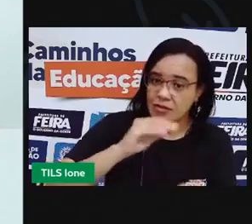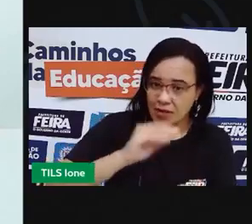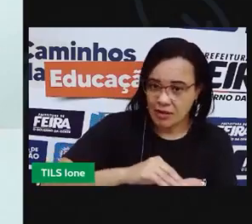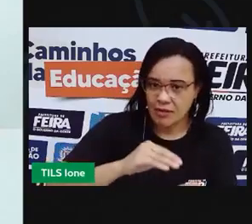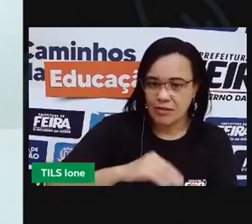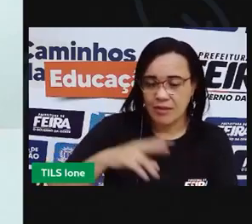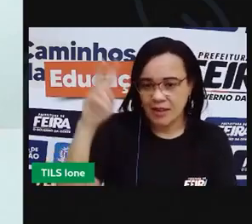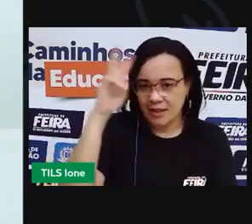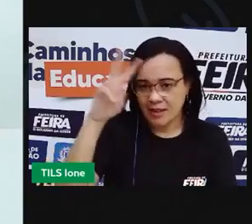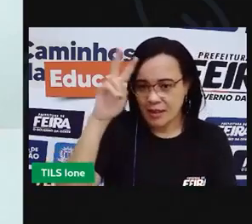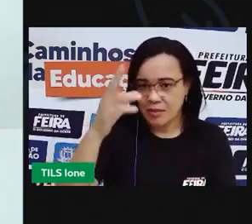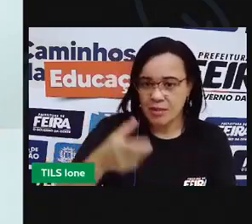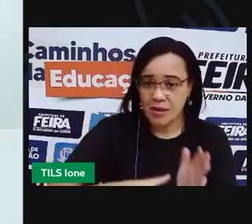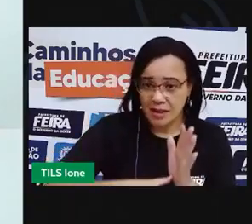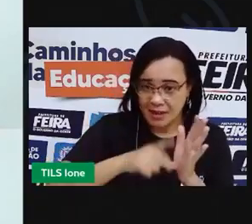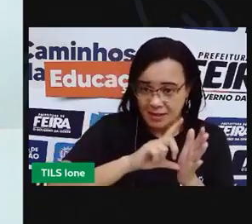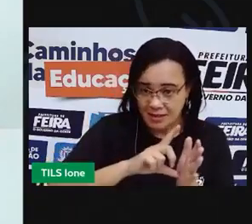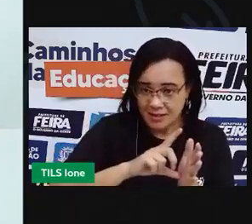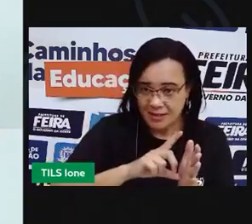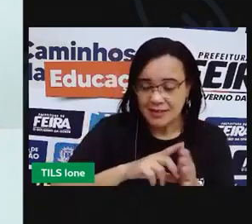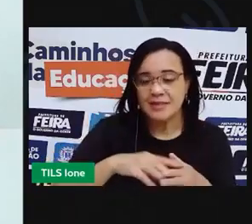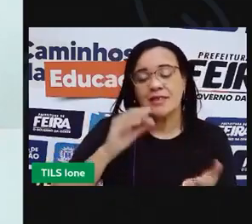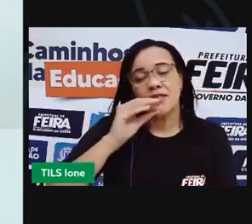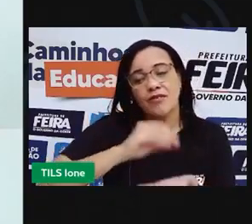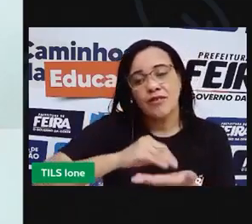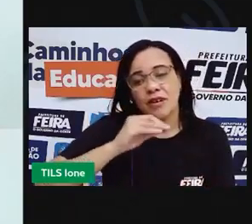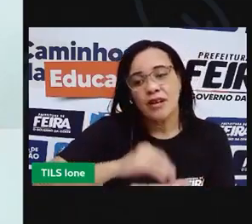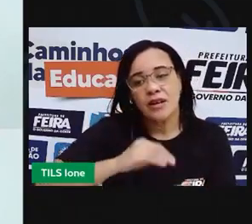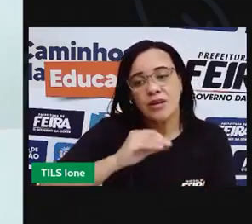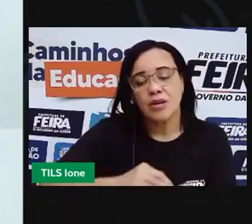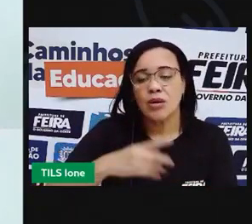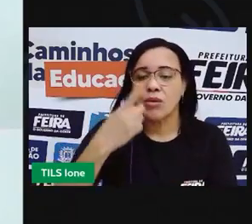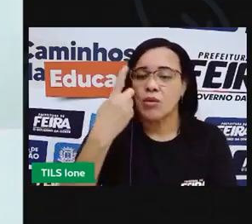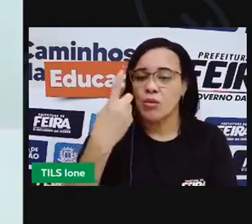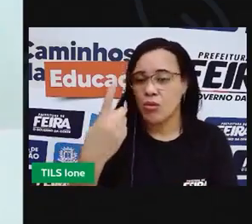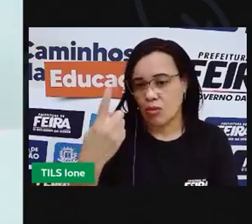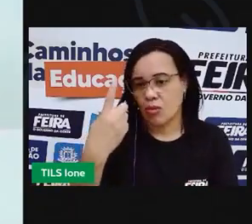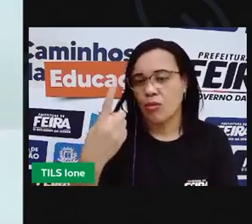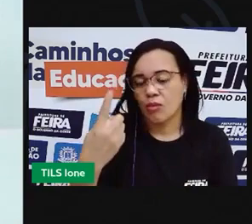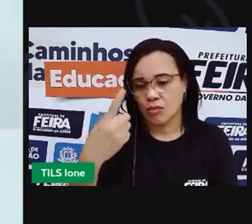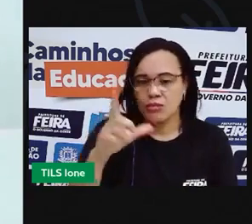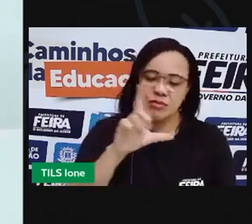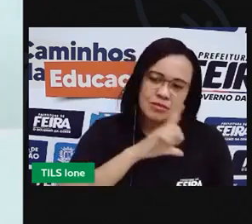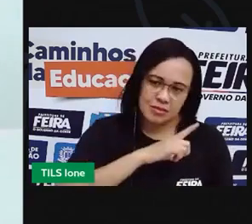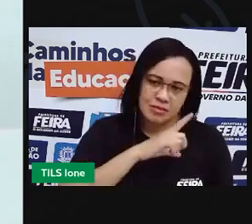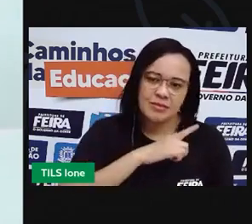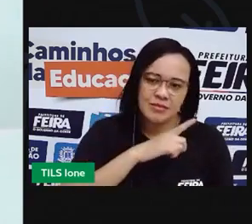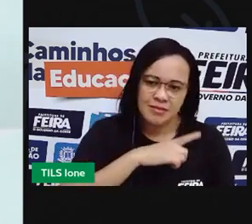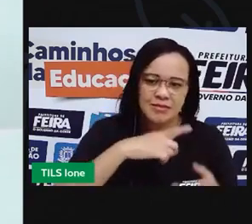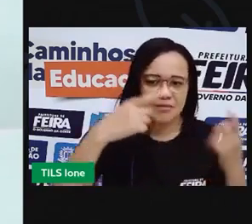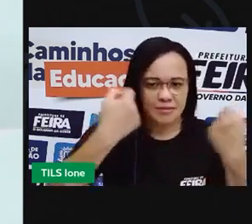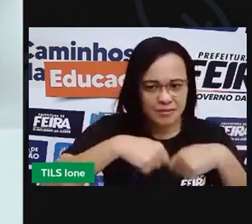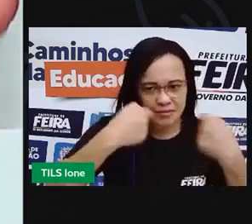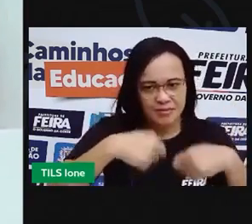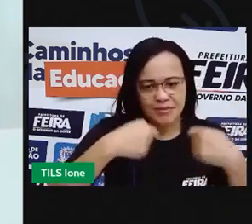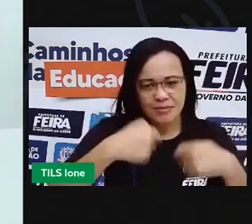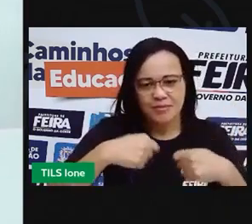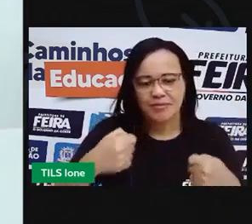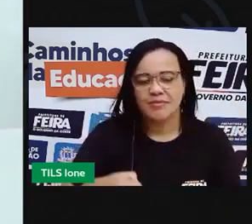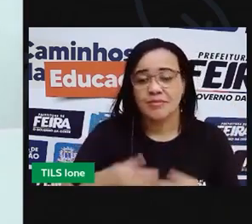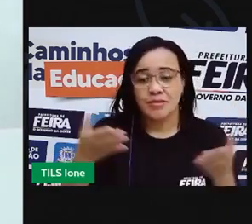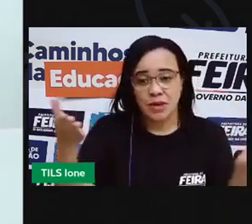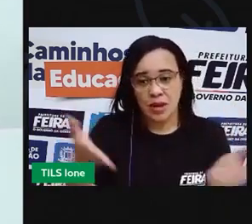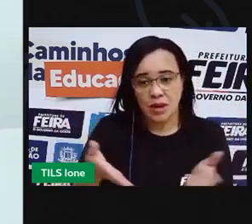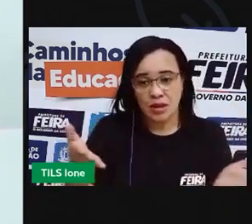que tinha na filha então falta acrescentar mais um agora